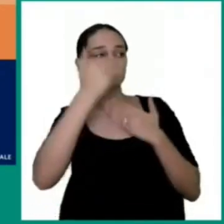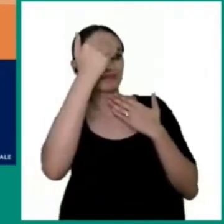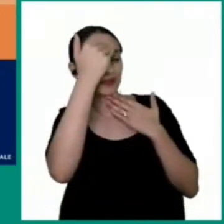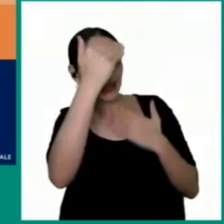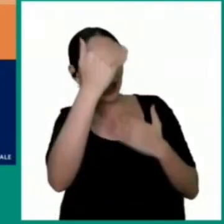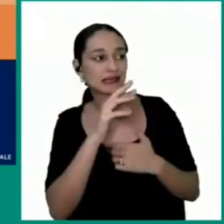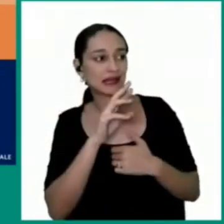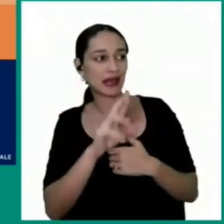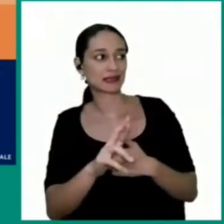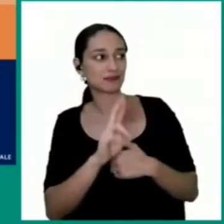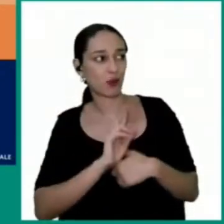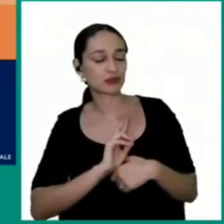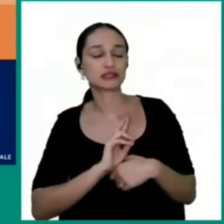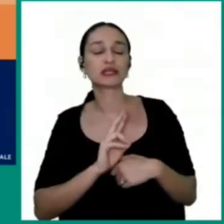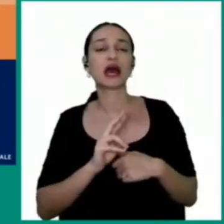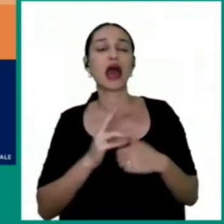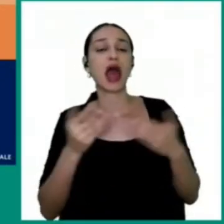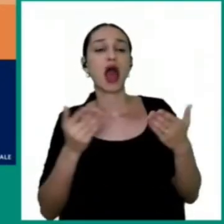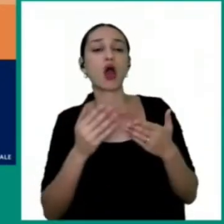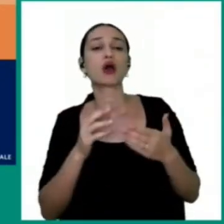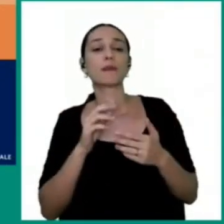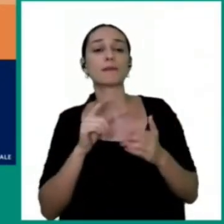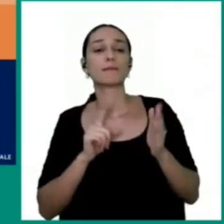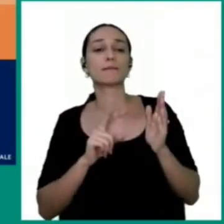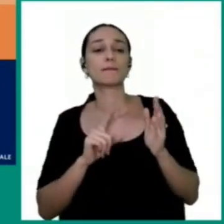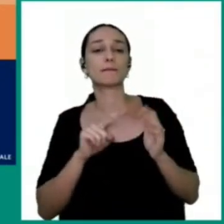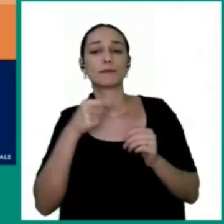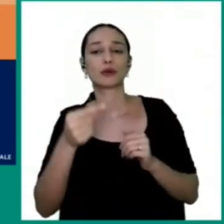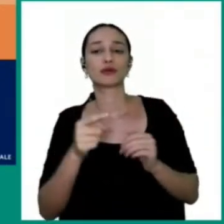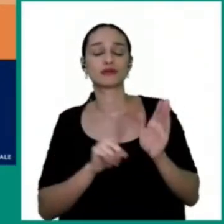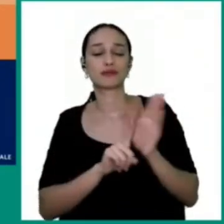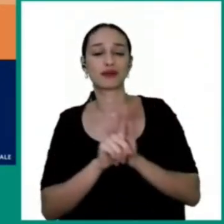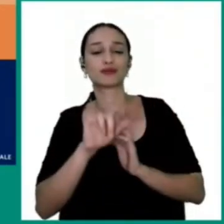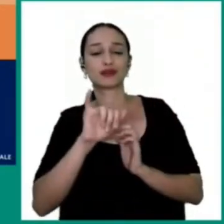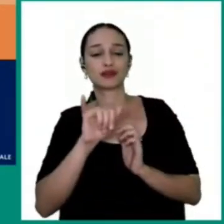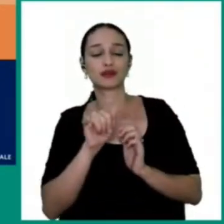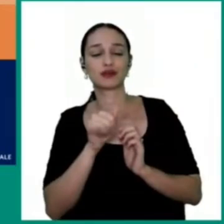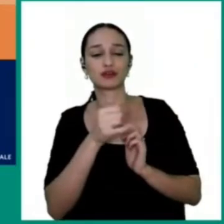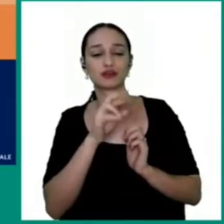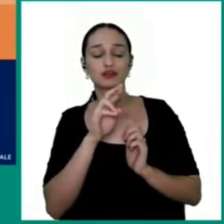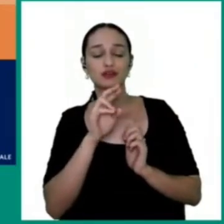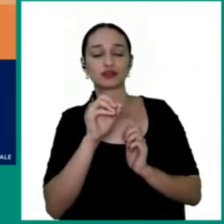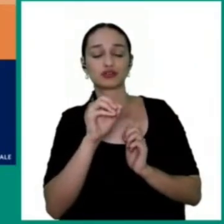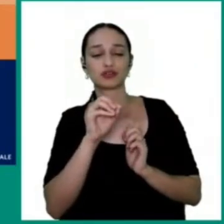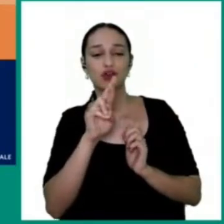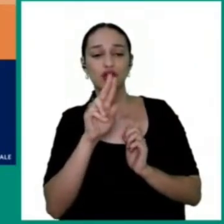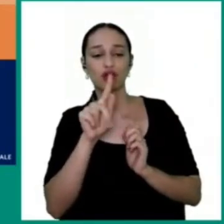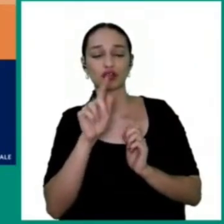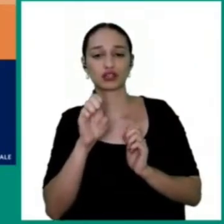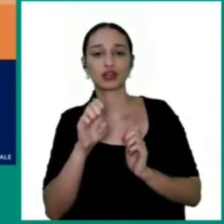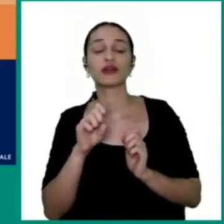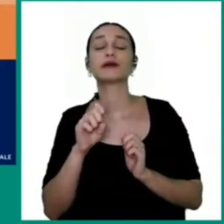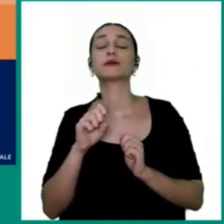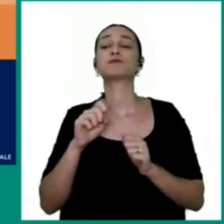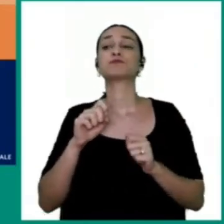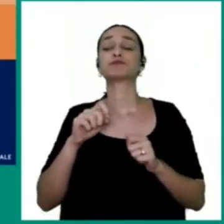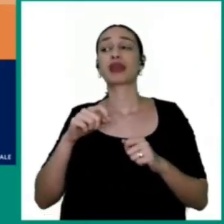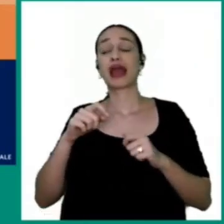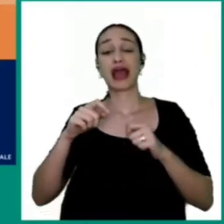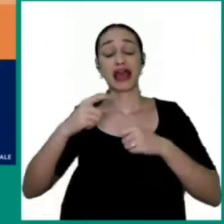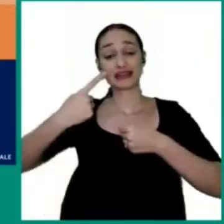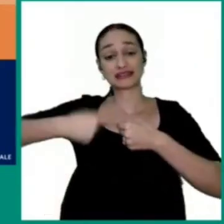Próxima pergunta, também do Jorge. Antônio Pereira tem um problema com poluição sonora, os sonsões.